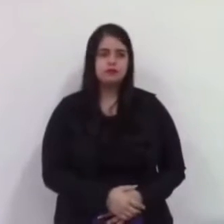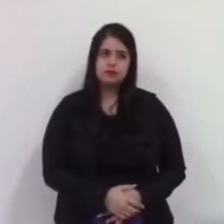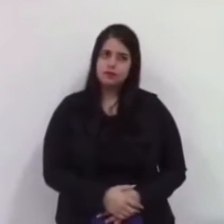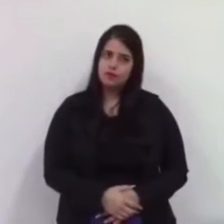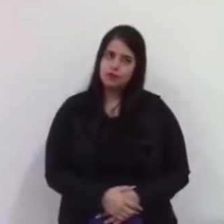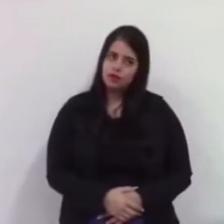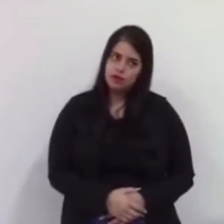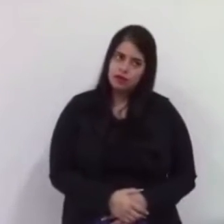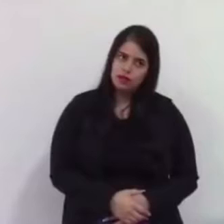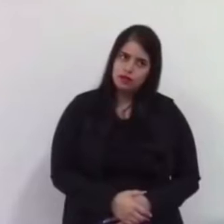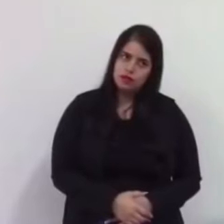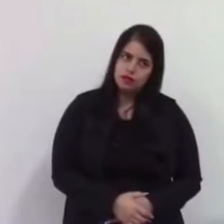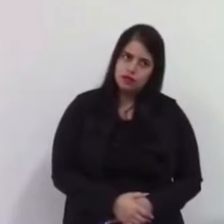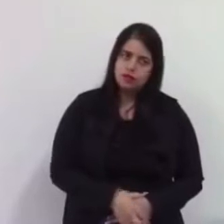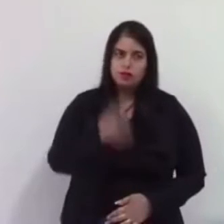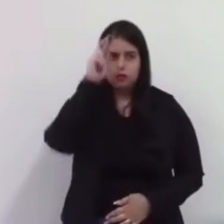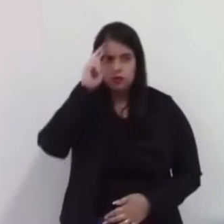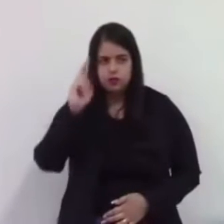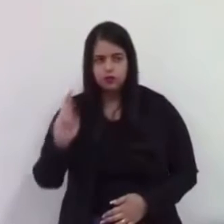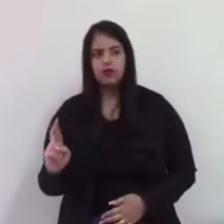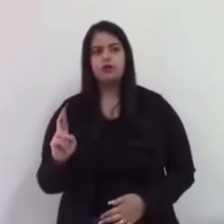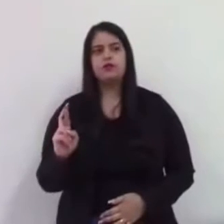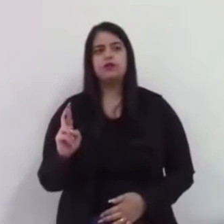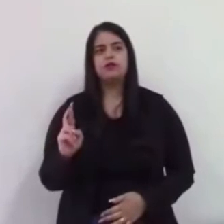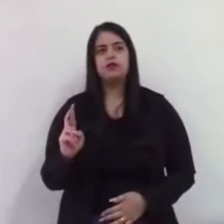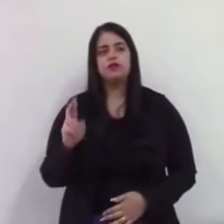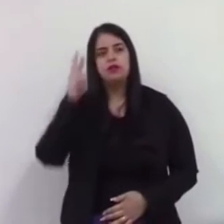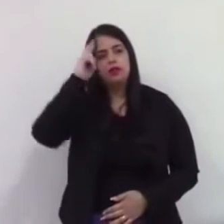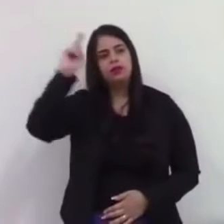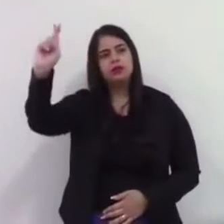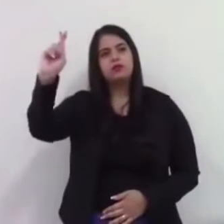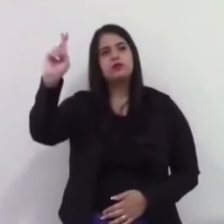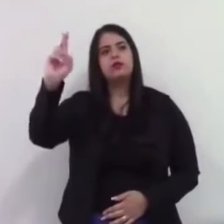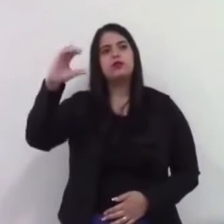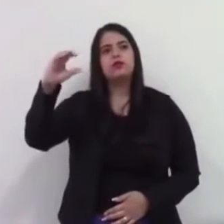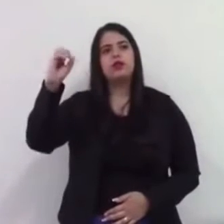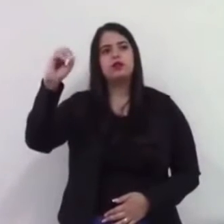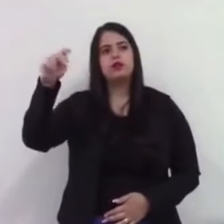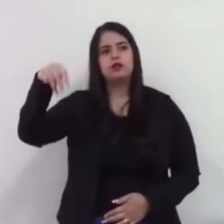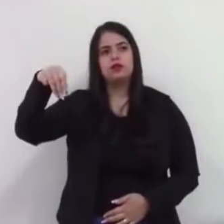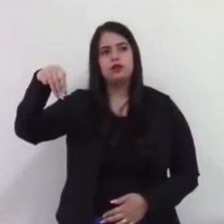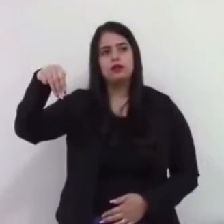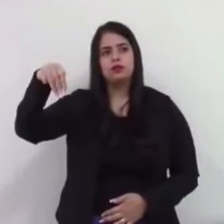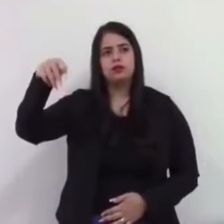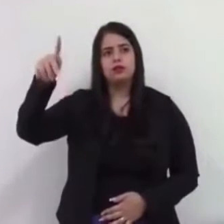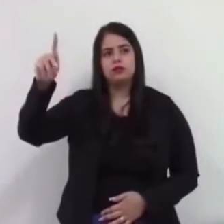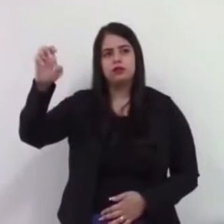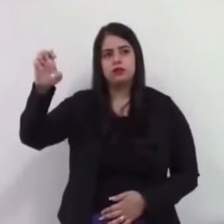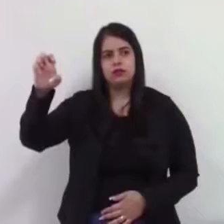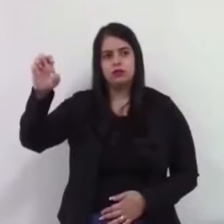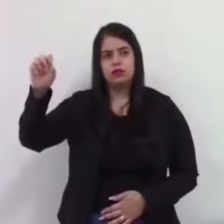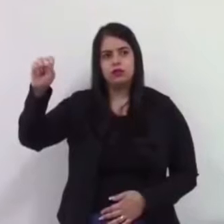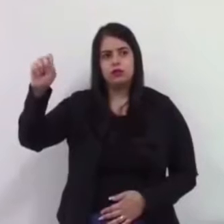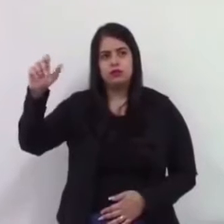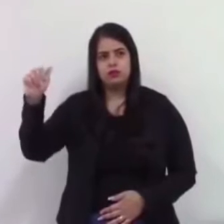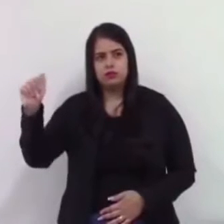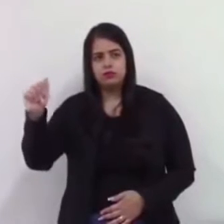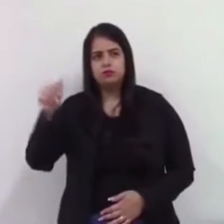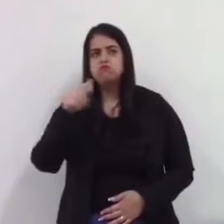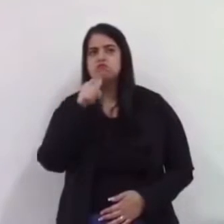Pronto, o gerente regional da Compesa, que já faz, no caso foi dia 5, nós já vamos para, no caso, 40